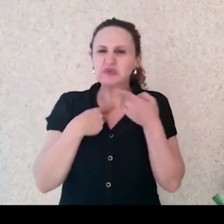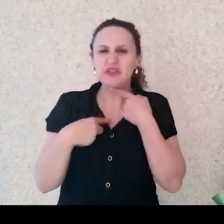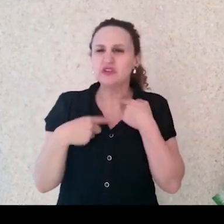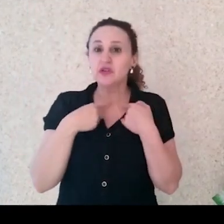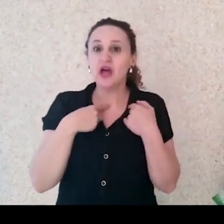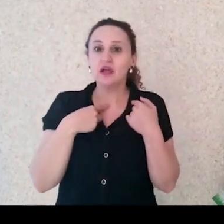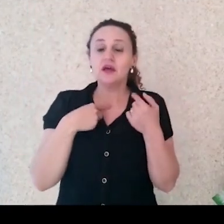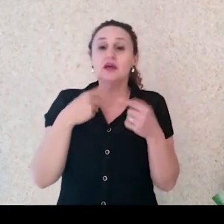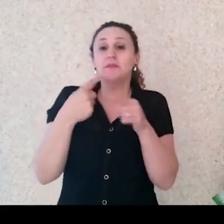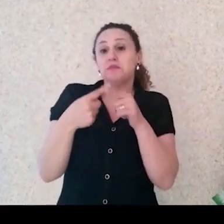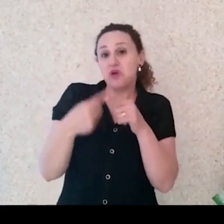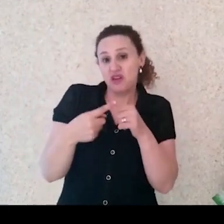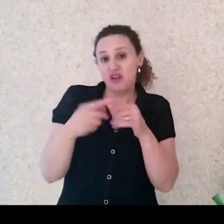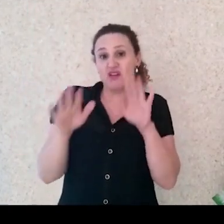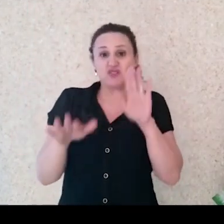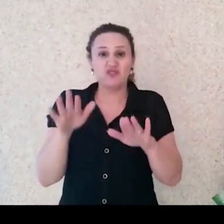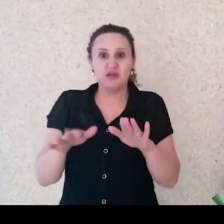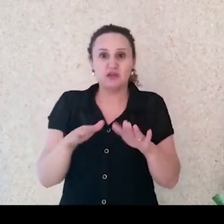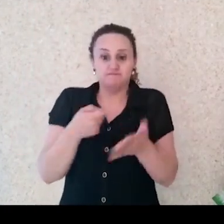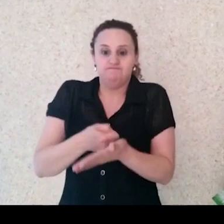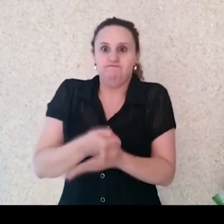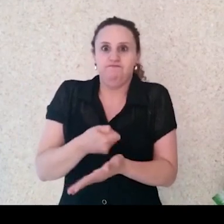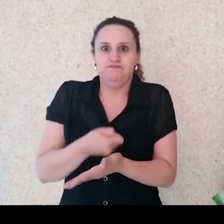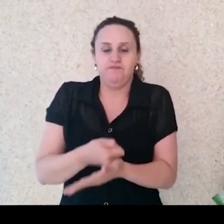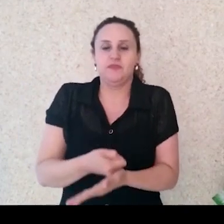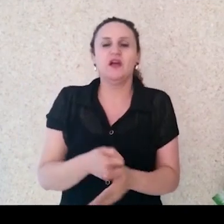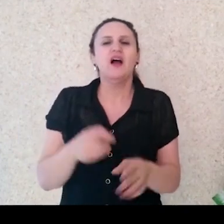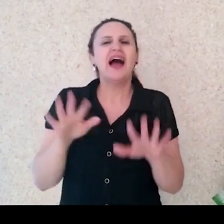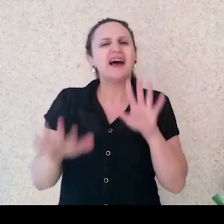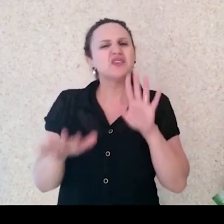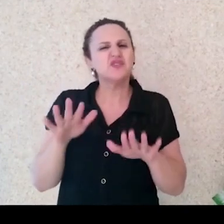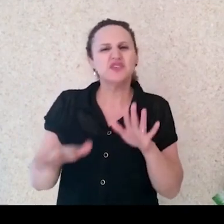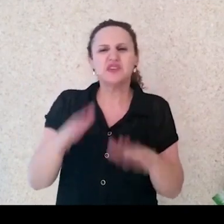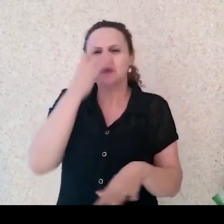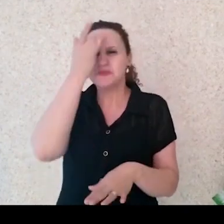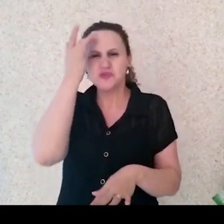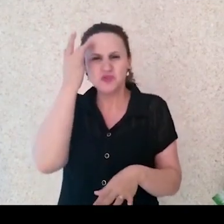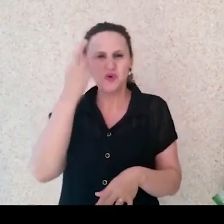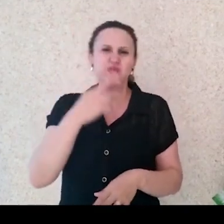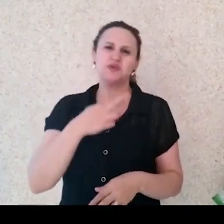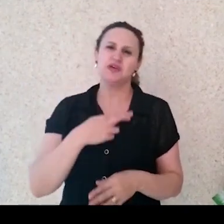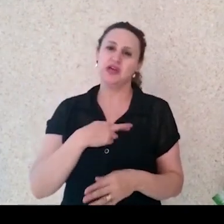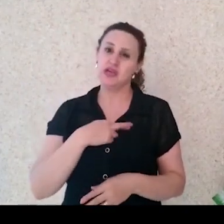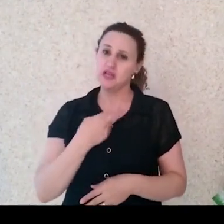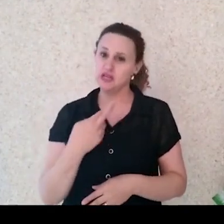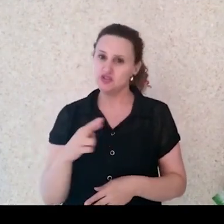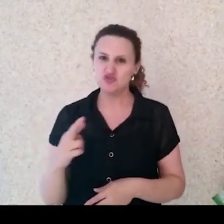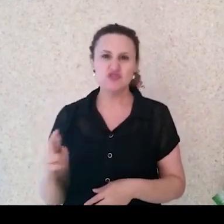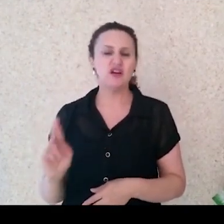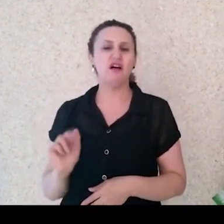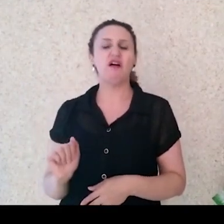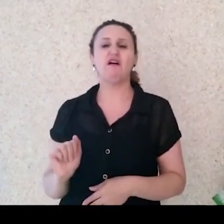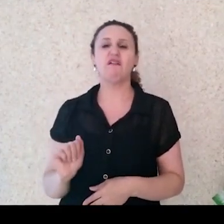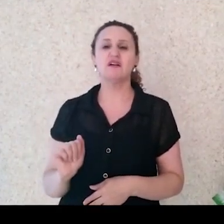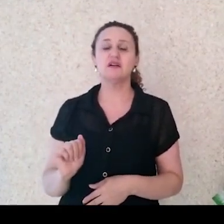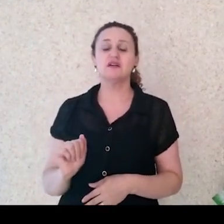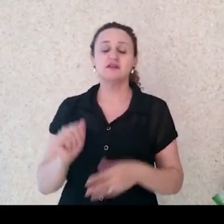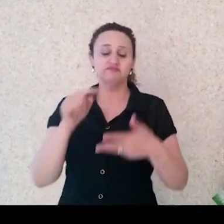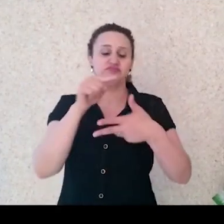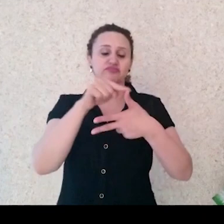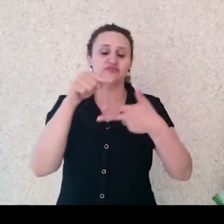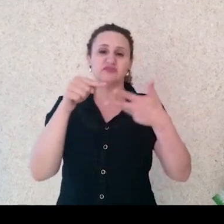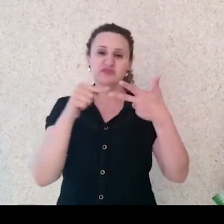né, na escola, e outras porque estão fazendo estudos bíblicos ou de outros textos religiosos. Então essas são as três principais,